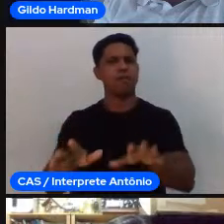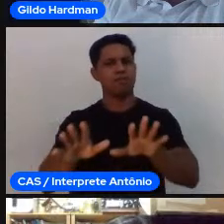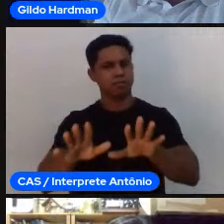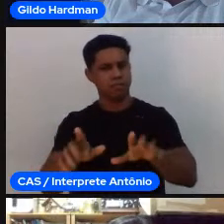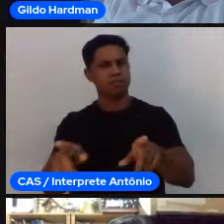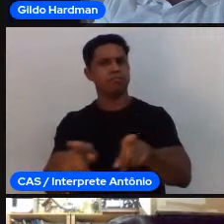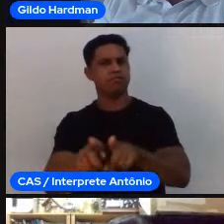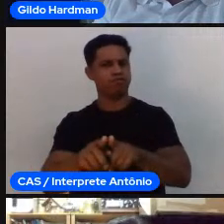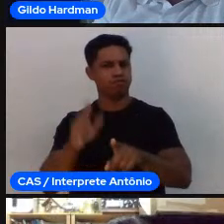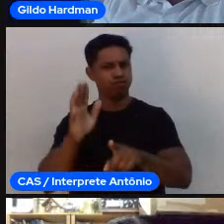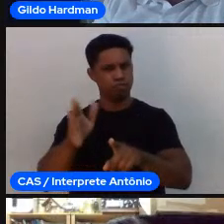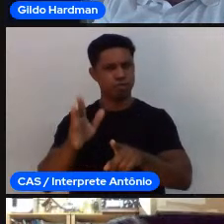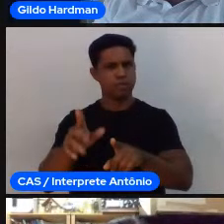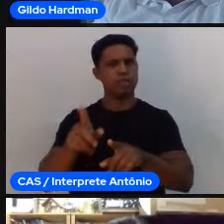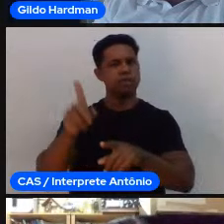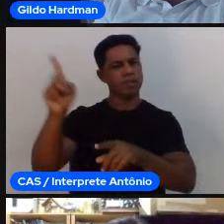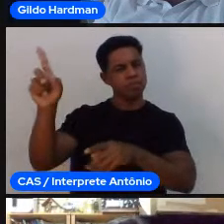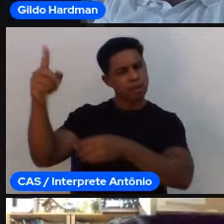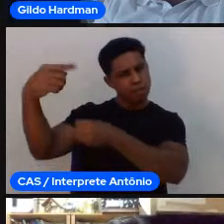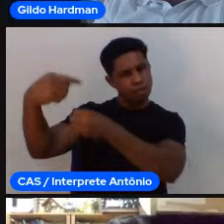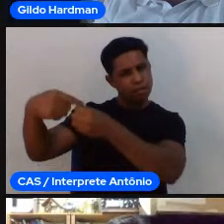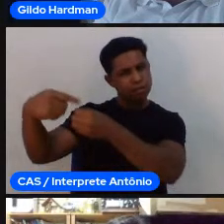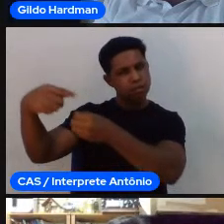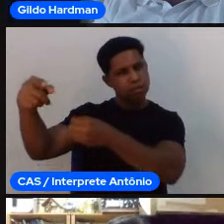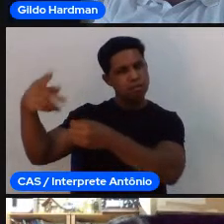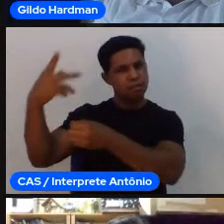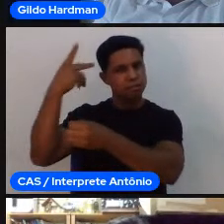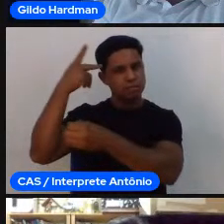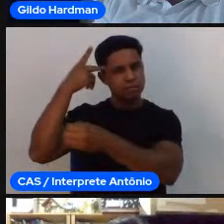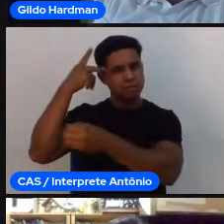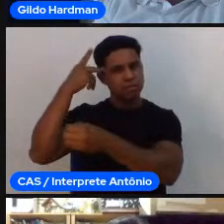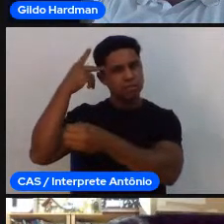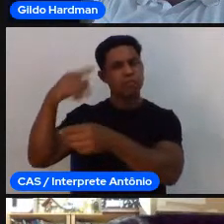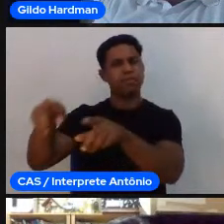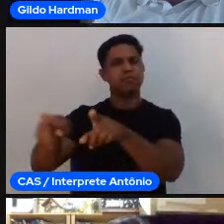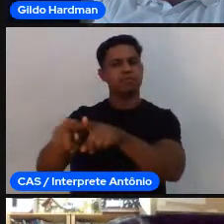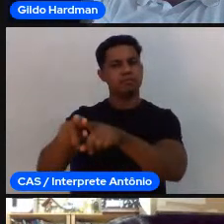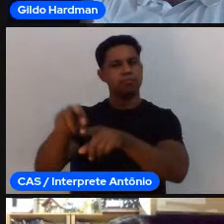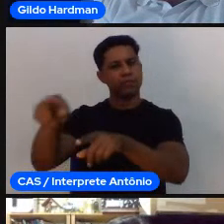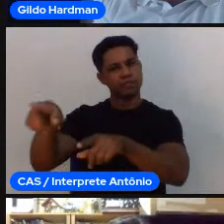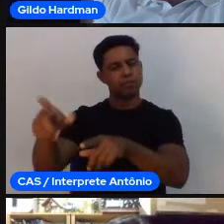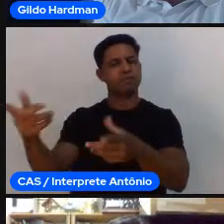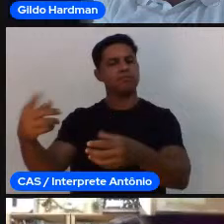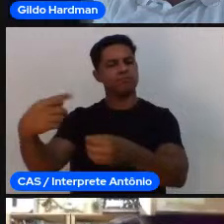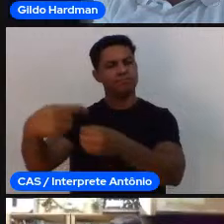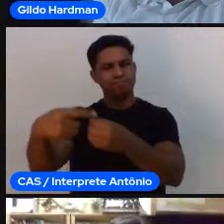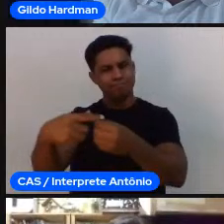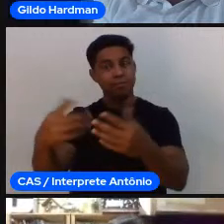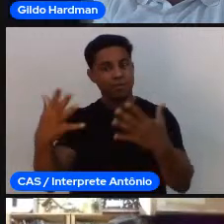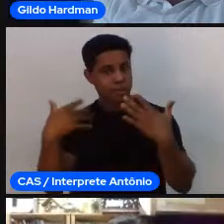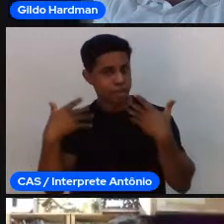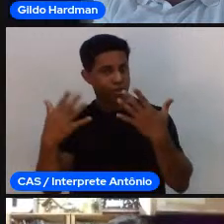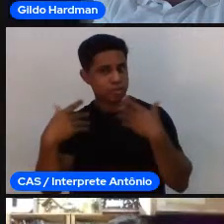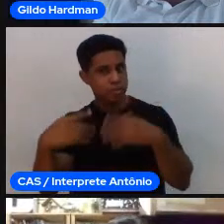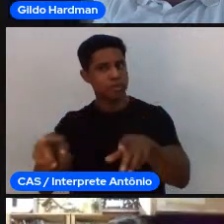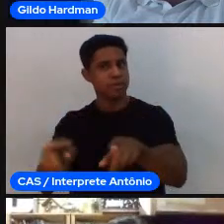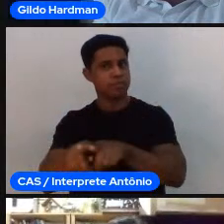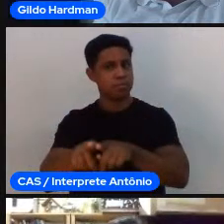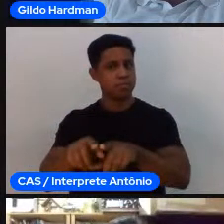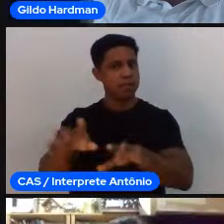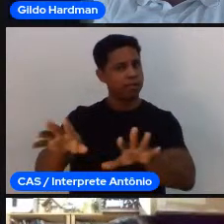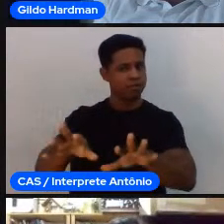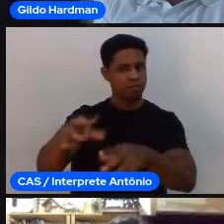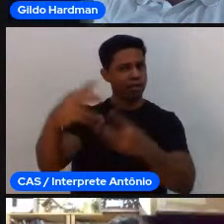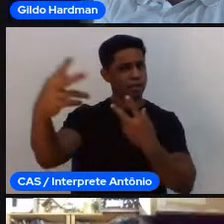paulista que está por aí sabe que Limeira é também uma cidade bastante quente, não tanto quanto Cáceres, né? Esse é o nosso